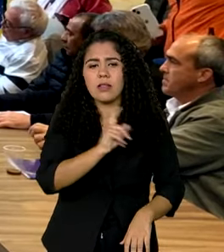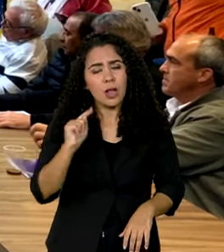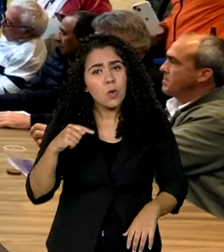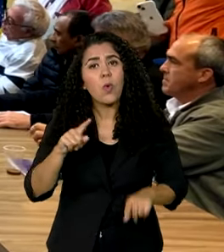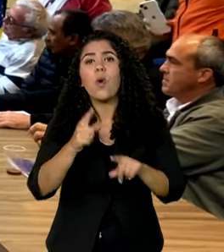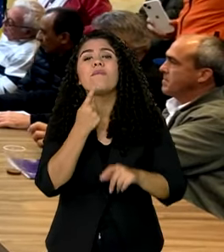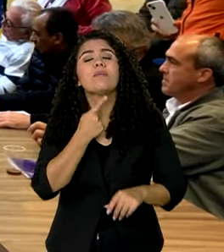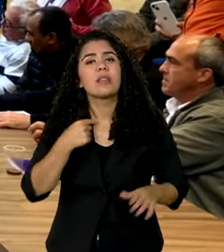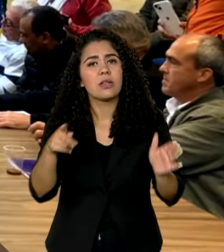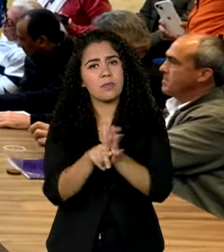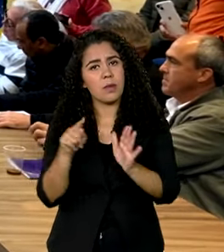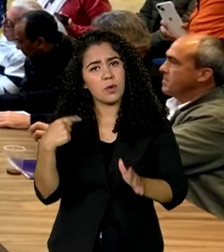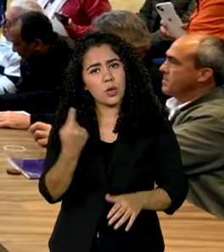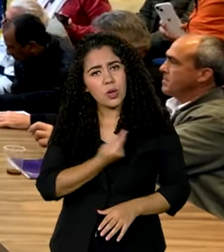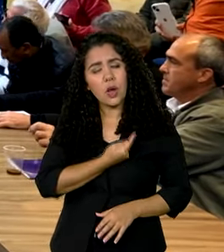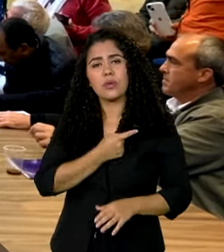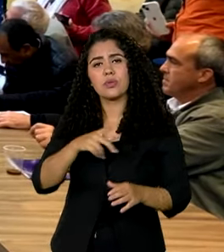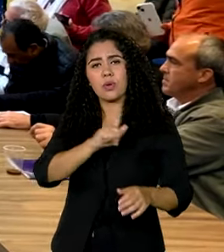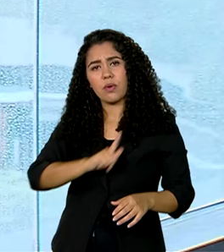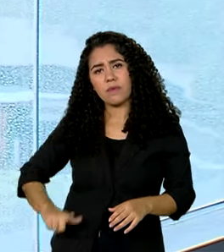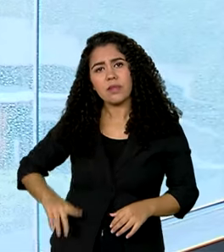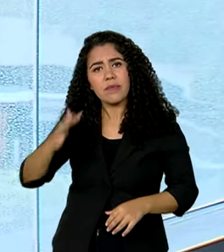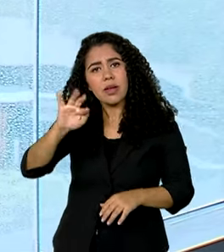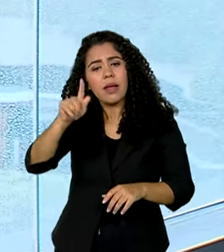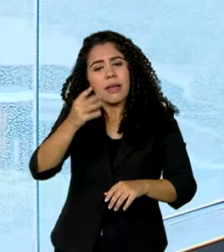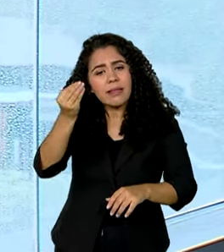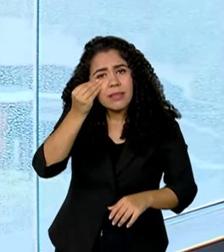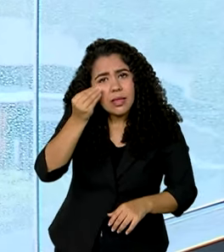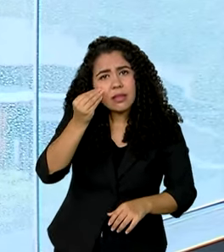enfrentar e achar saídas.